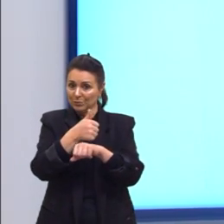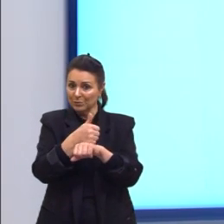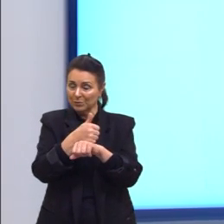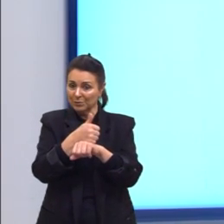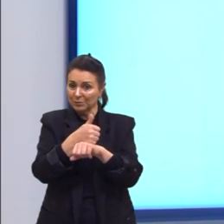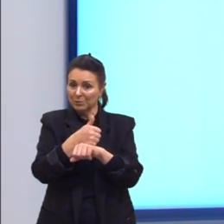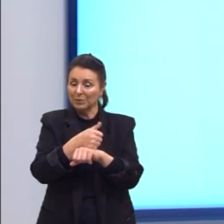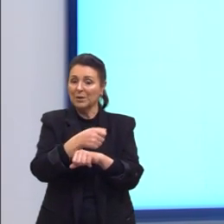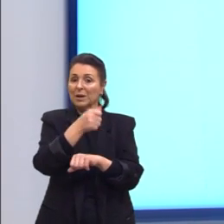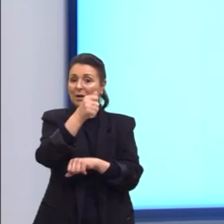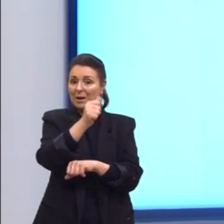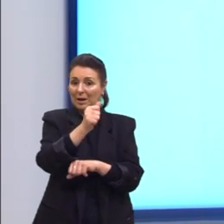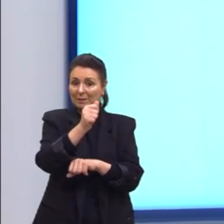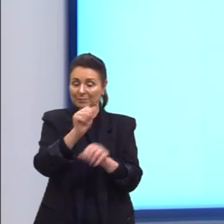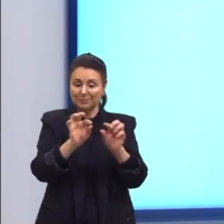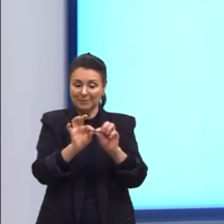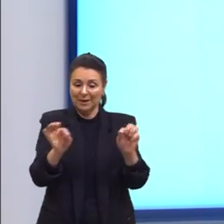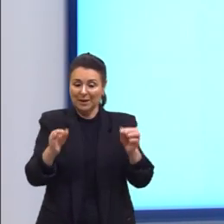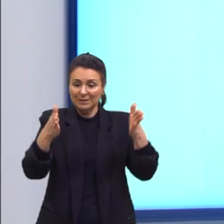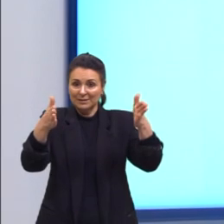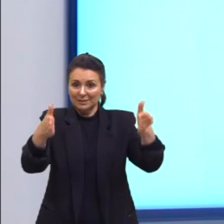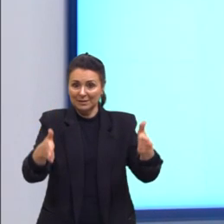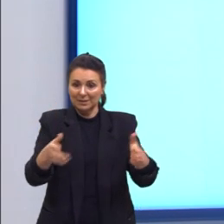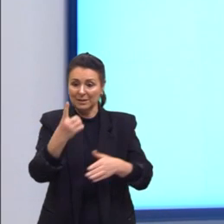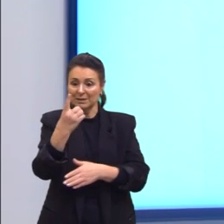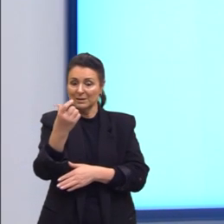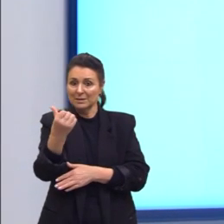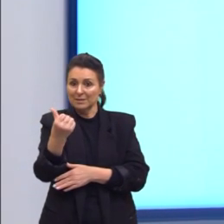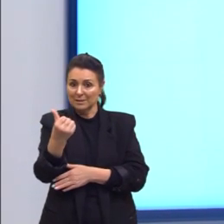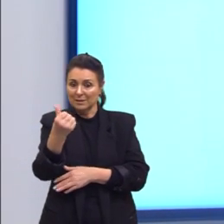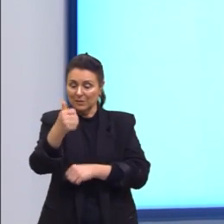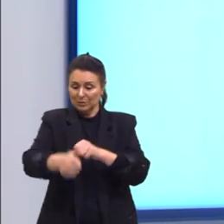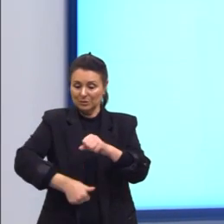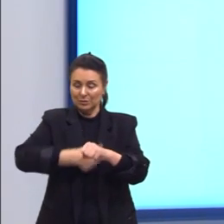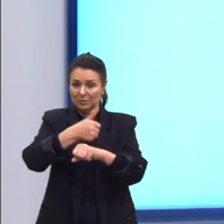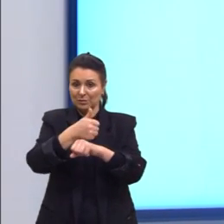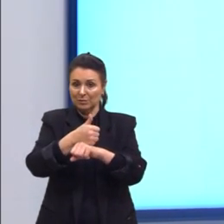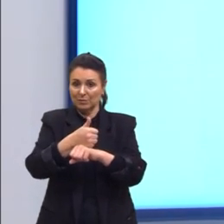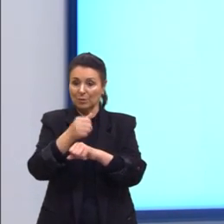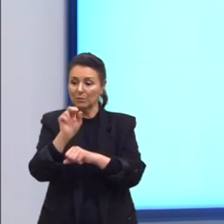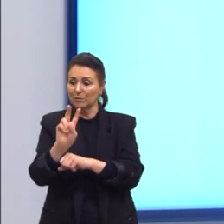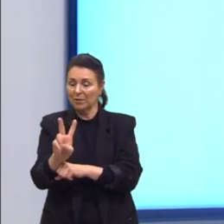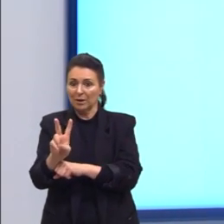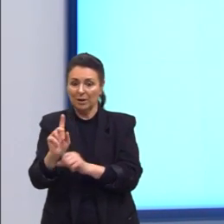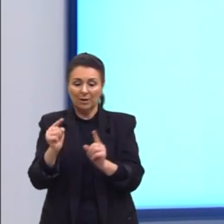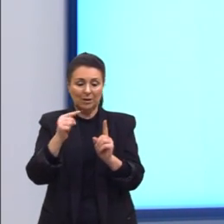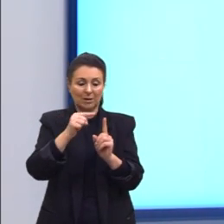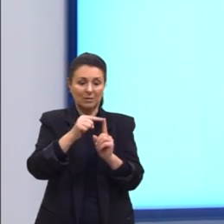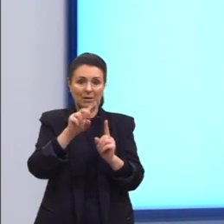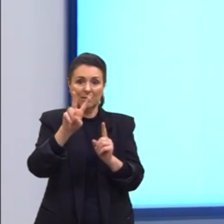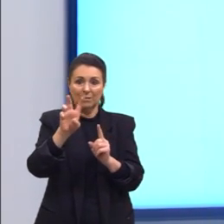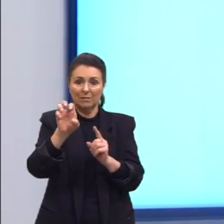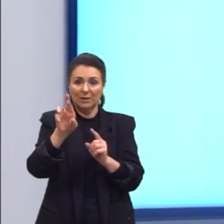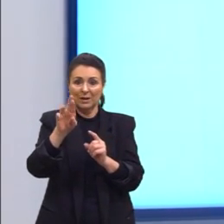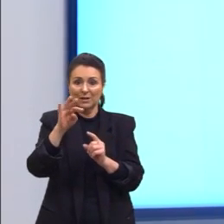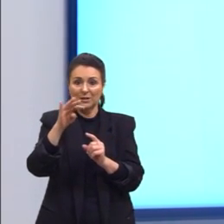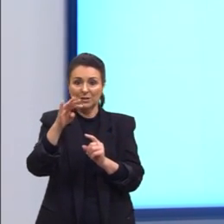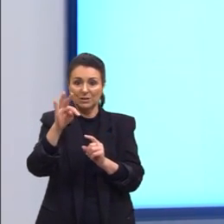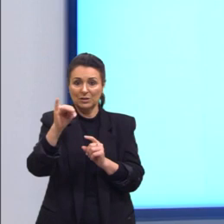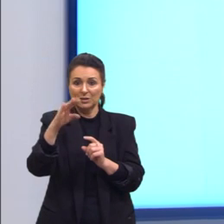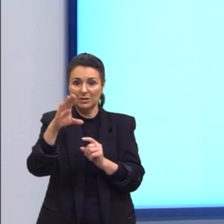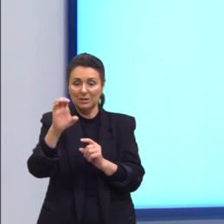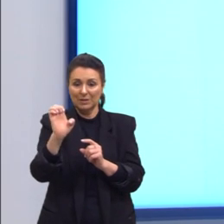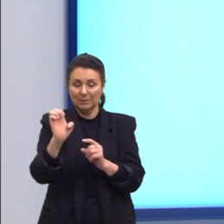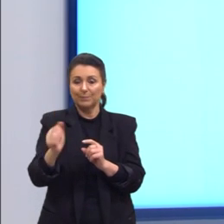A, as arestas. O 16 nós podemos substituir por V, que são os vértices. E o 11